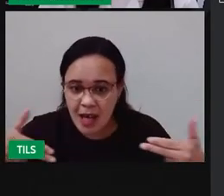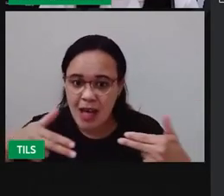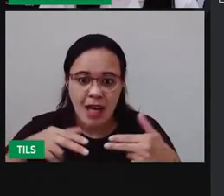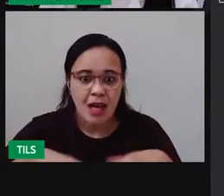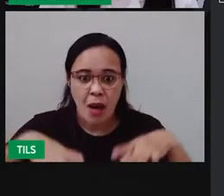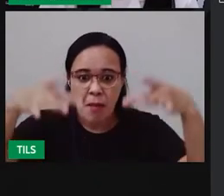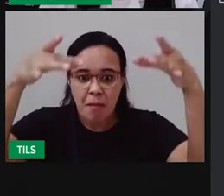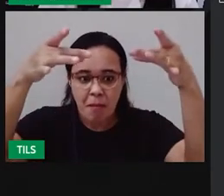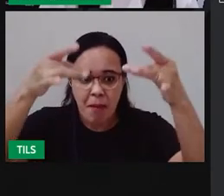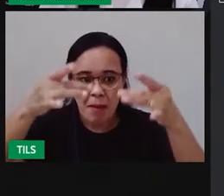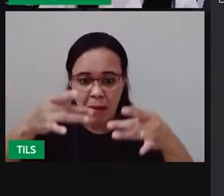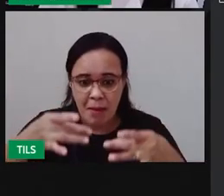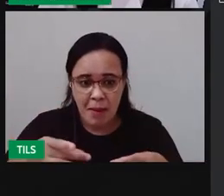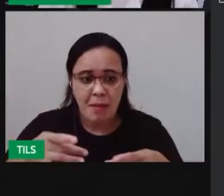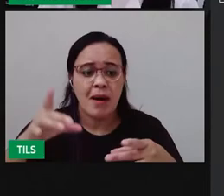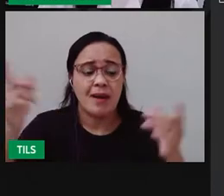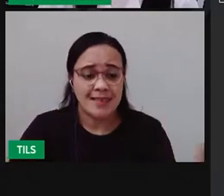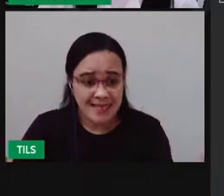procurando.